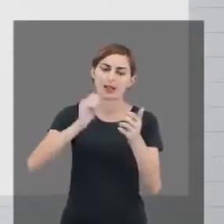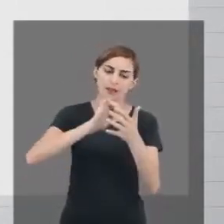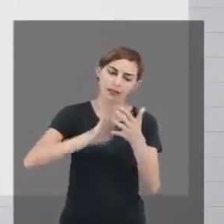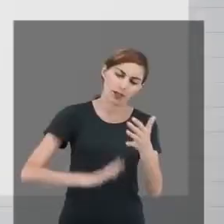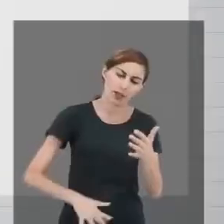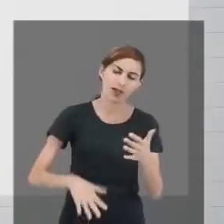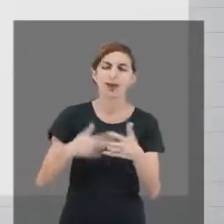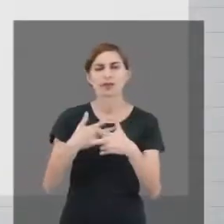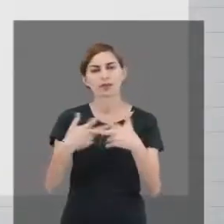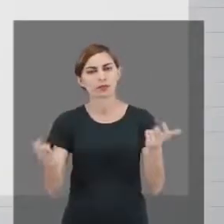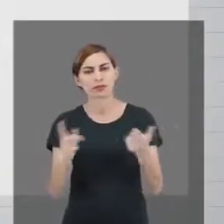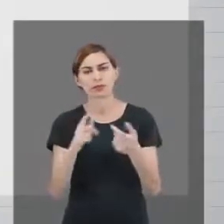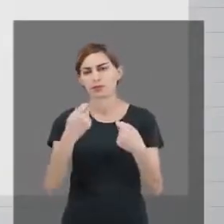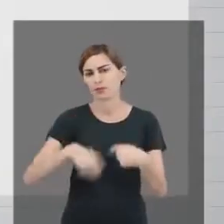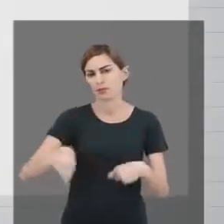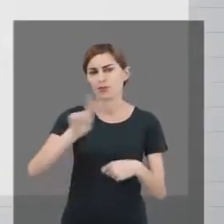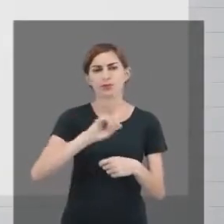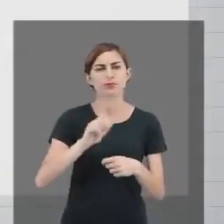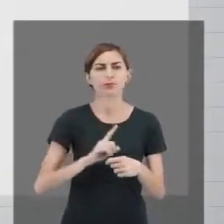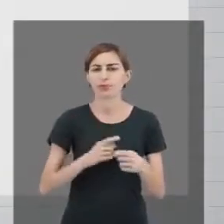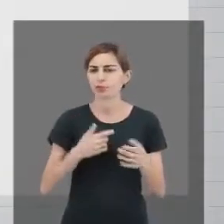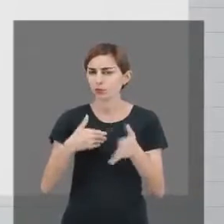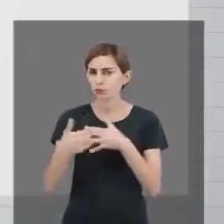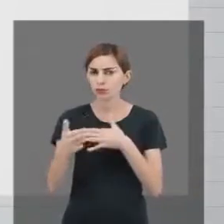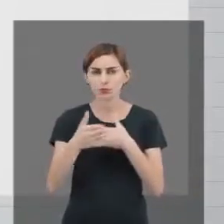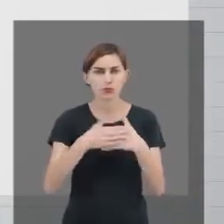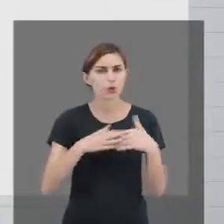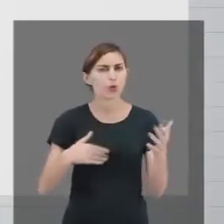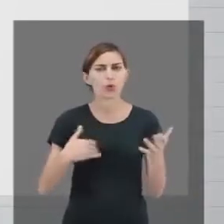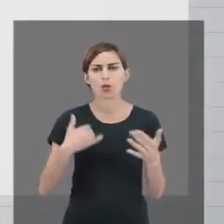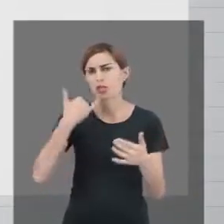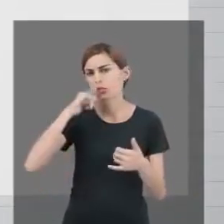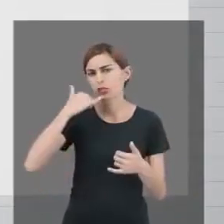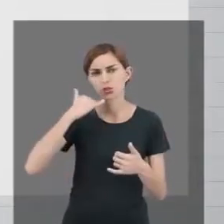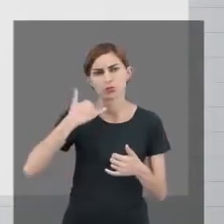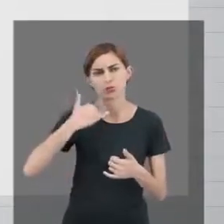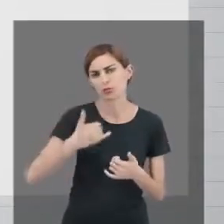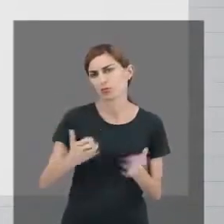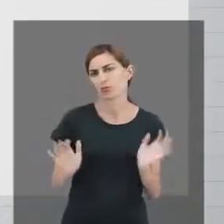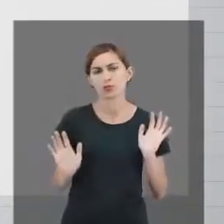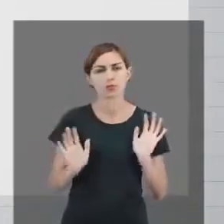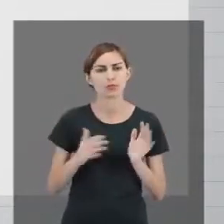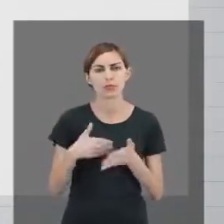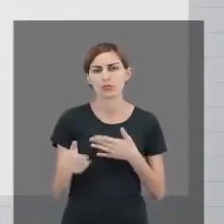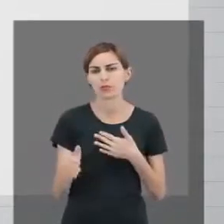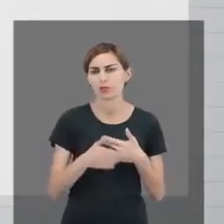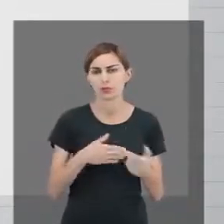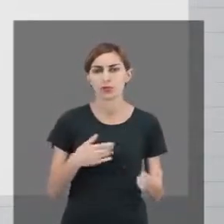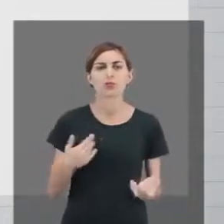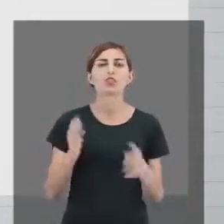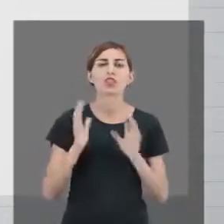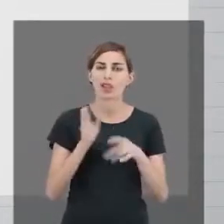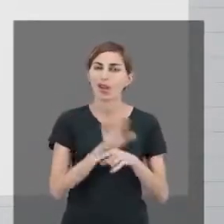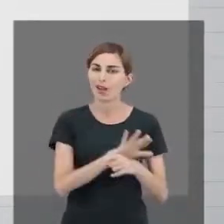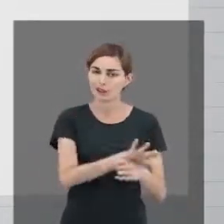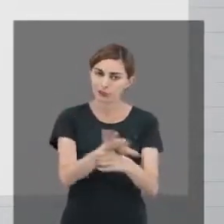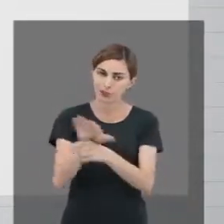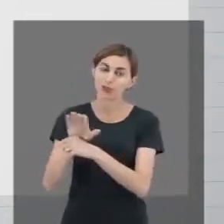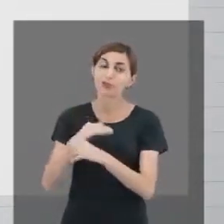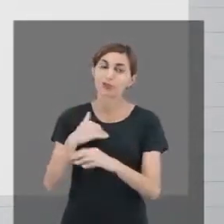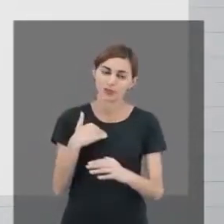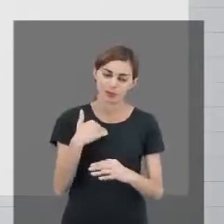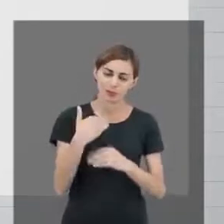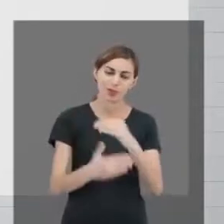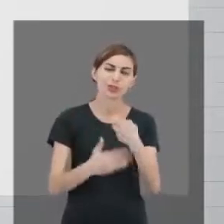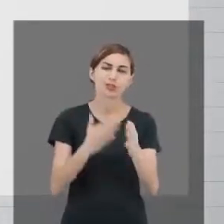as atividades. E você pode acessá-lo de qualquer dispositivo móvel. Então, já ajuda nesse